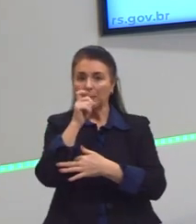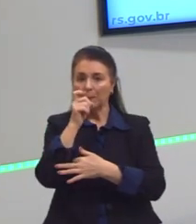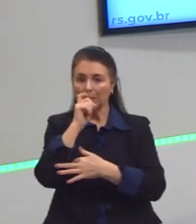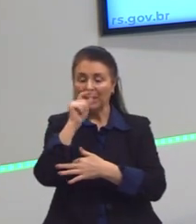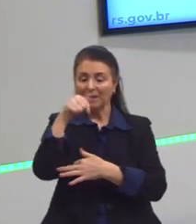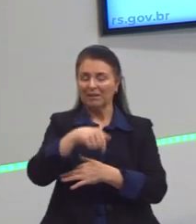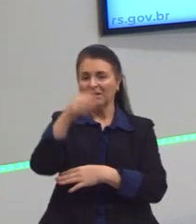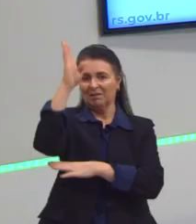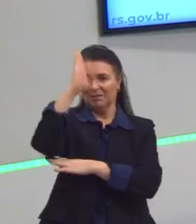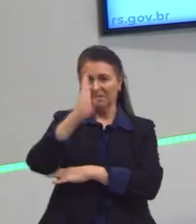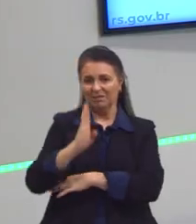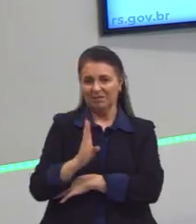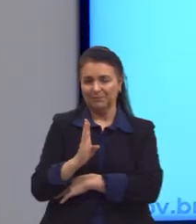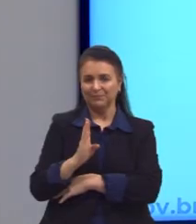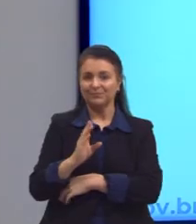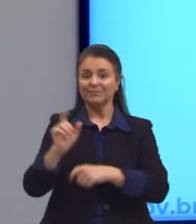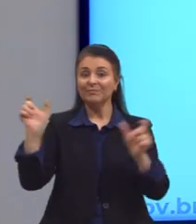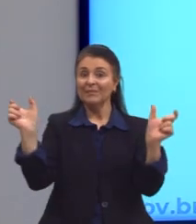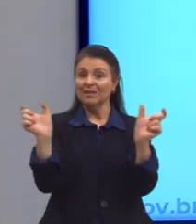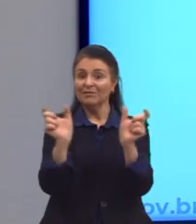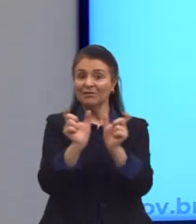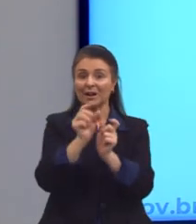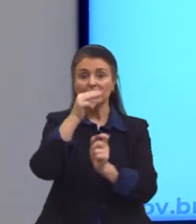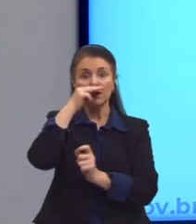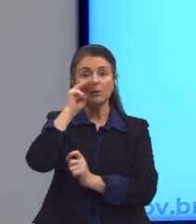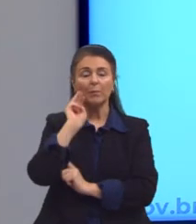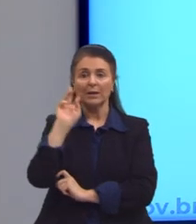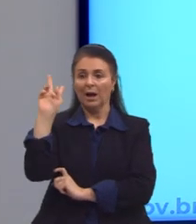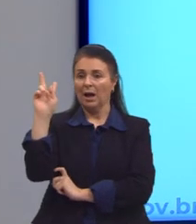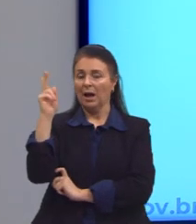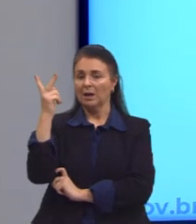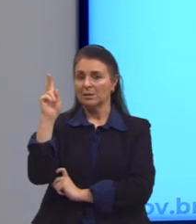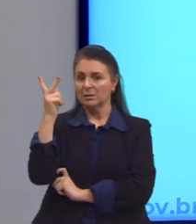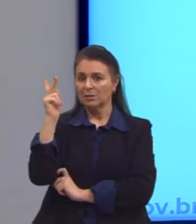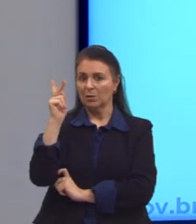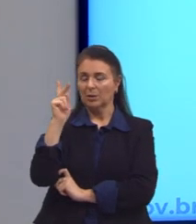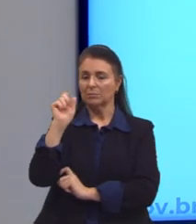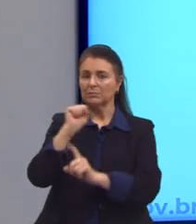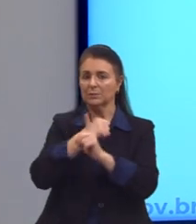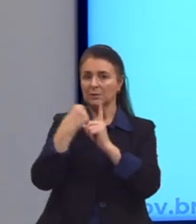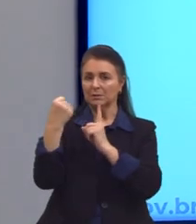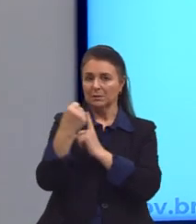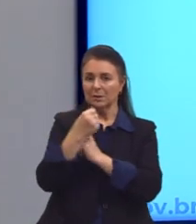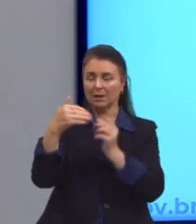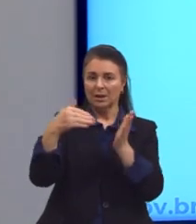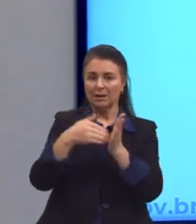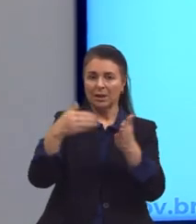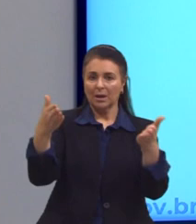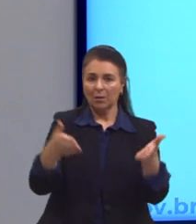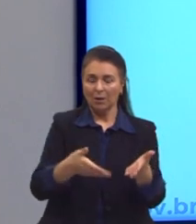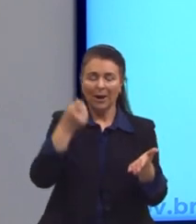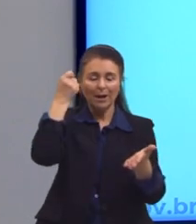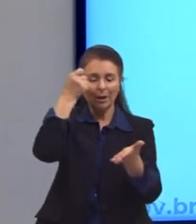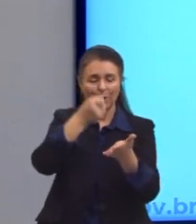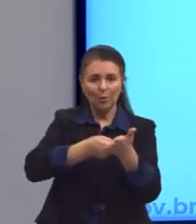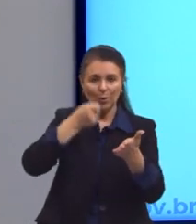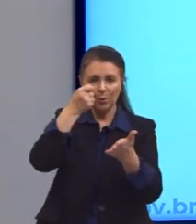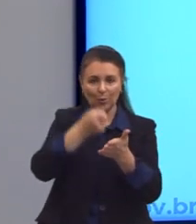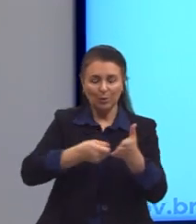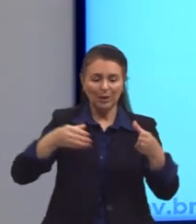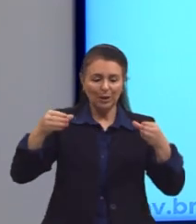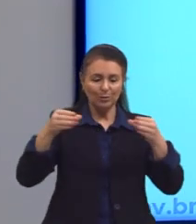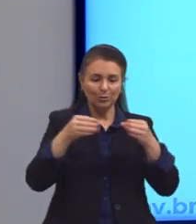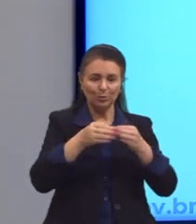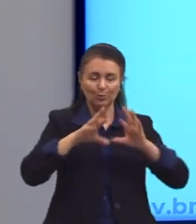nossa aula, deixo aqui uma frase do Marx. A história da sociedade até os nossos dias é a história da luta de classe, da